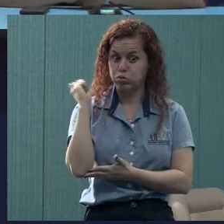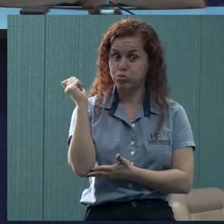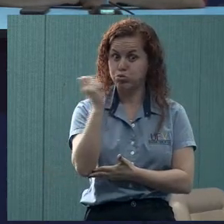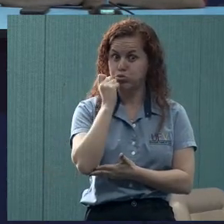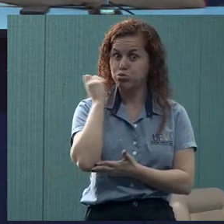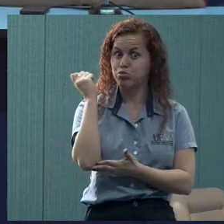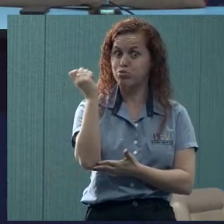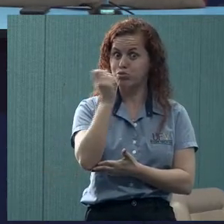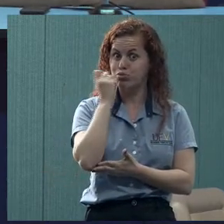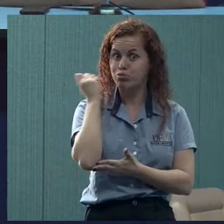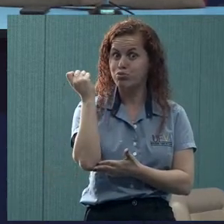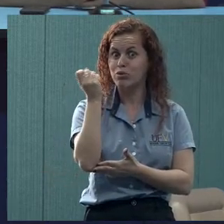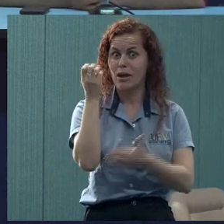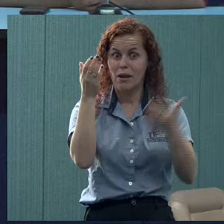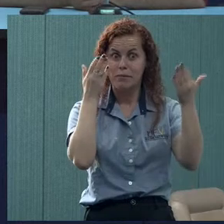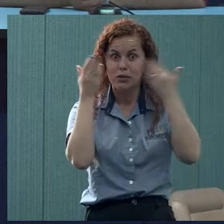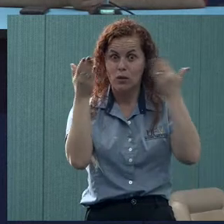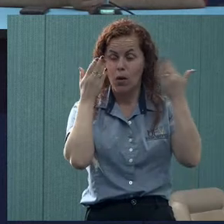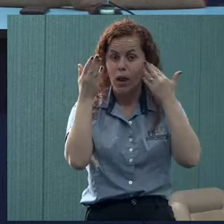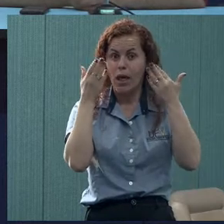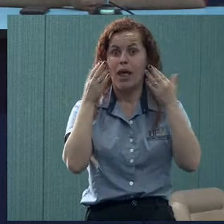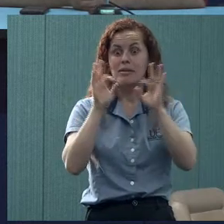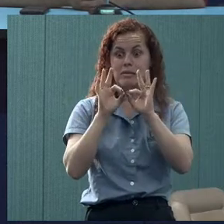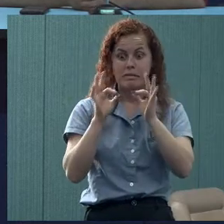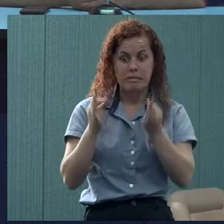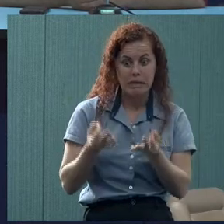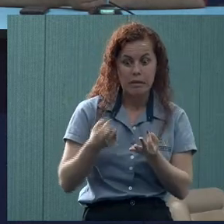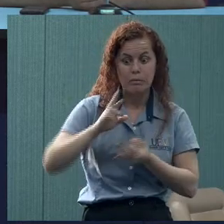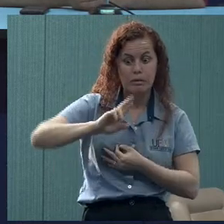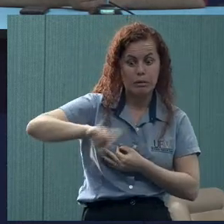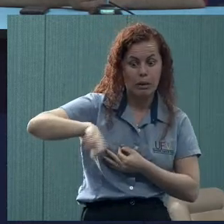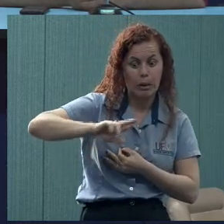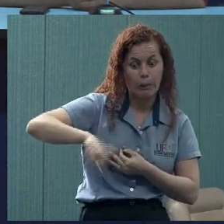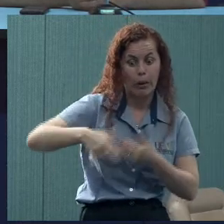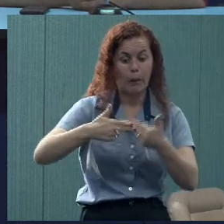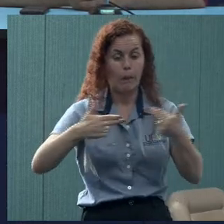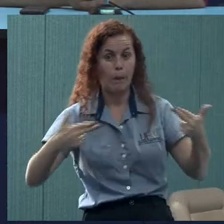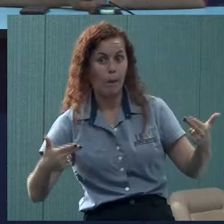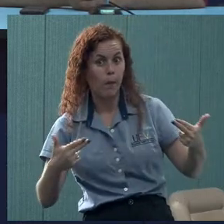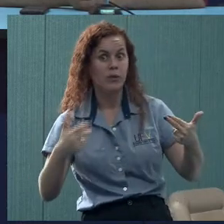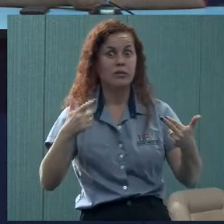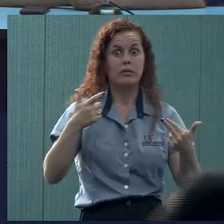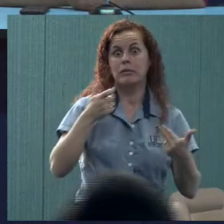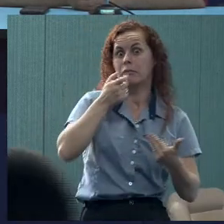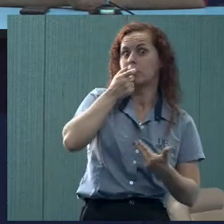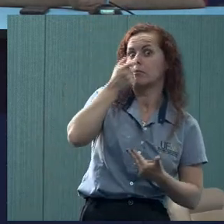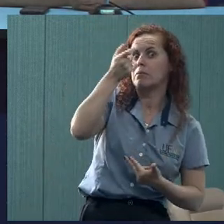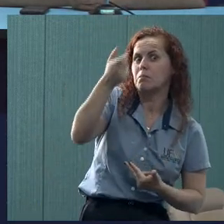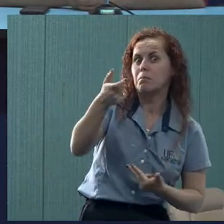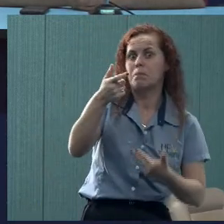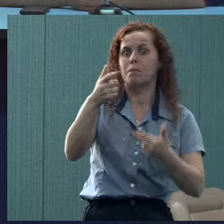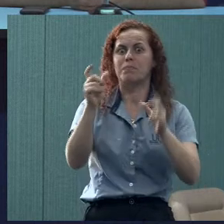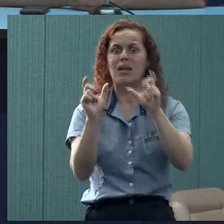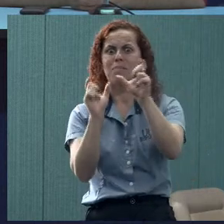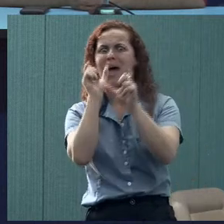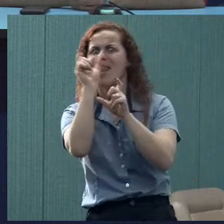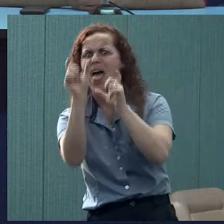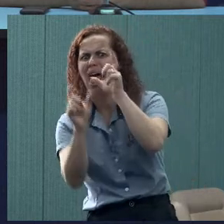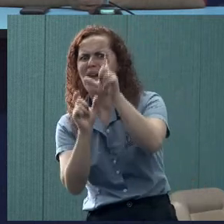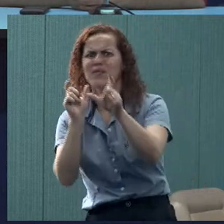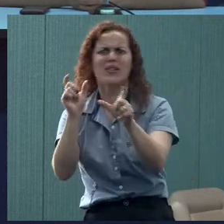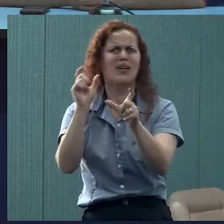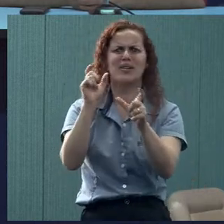uma crise psicológica simples, a pessoa está falando, sei lá, coisas sem sentido, ou está falando realmente